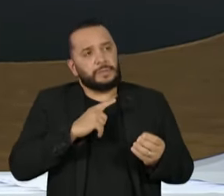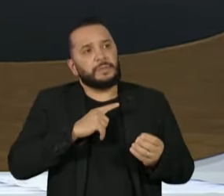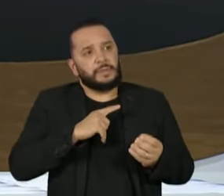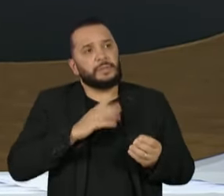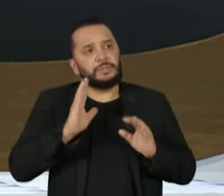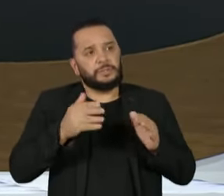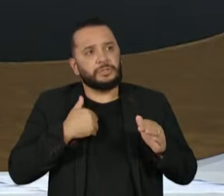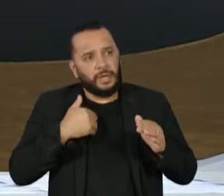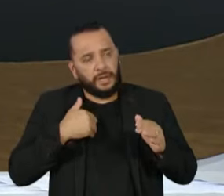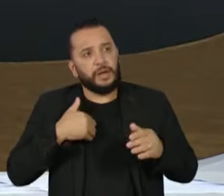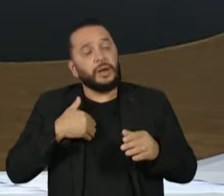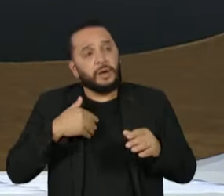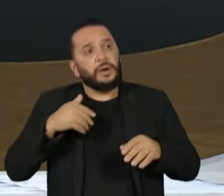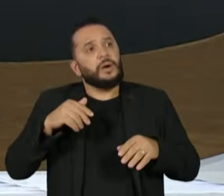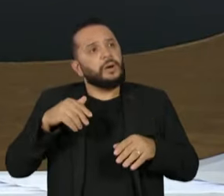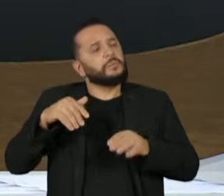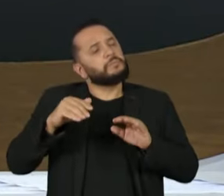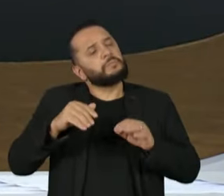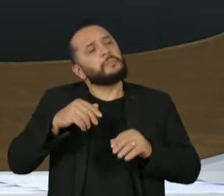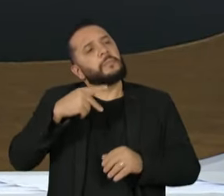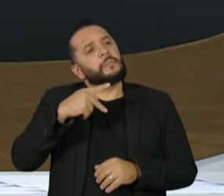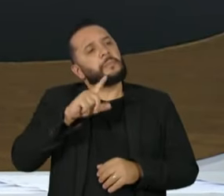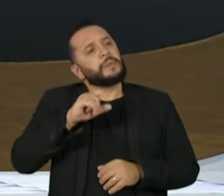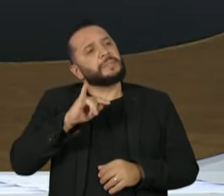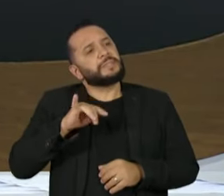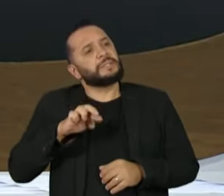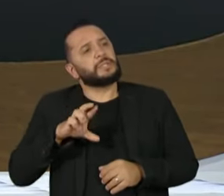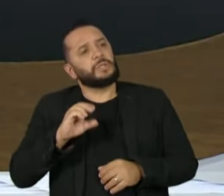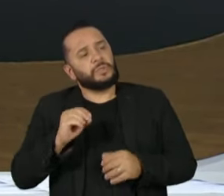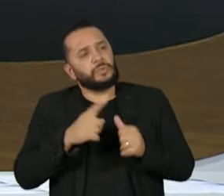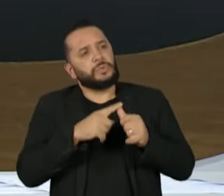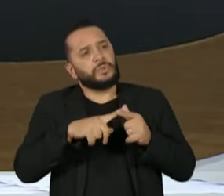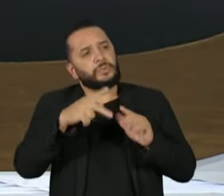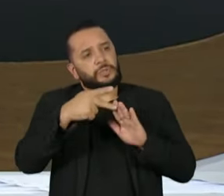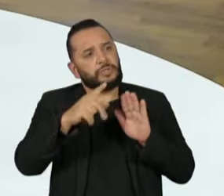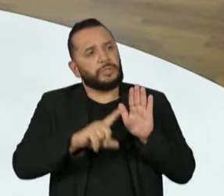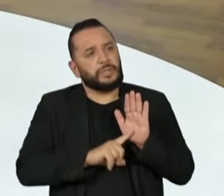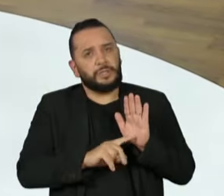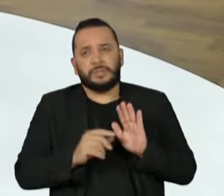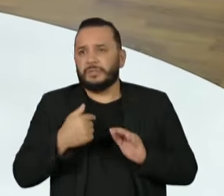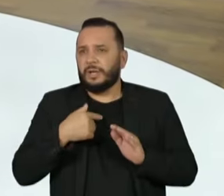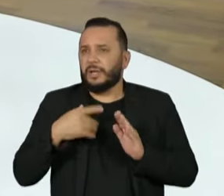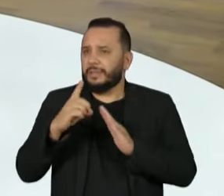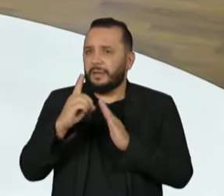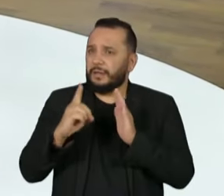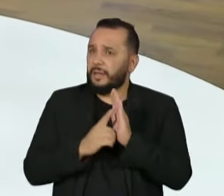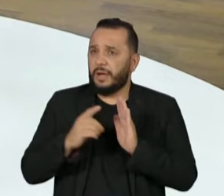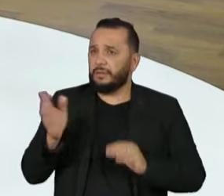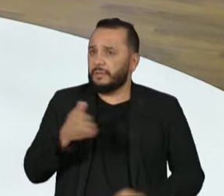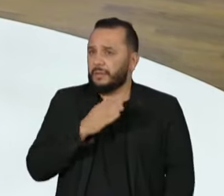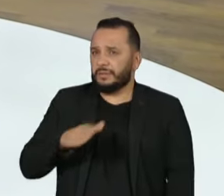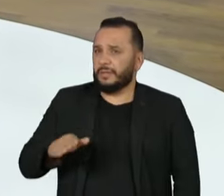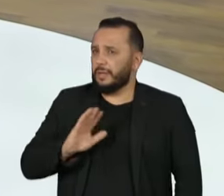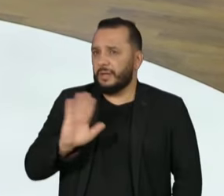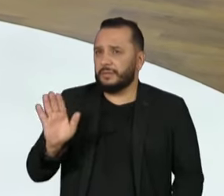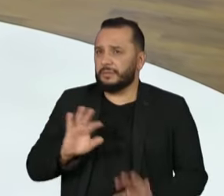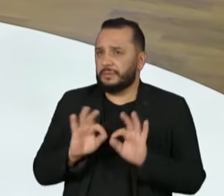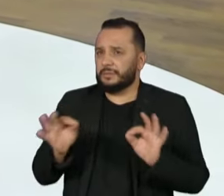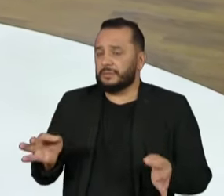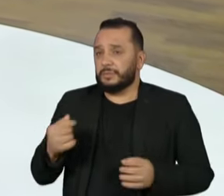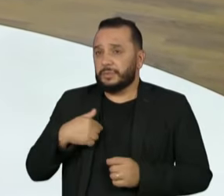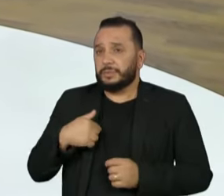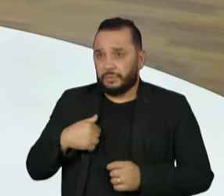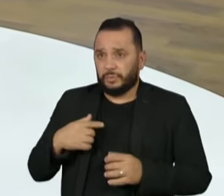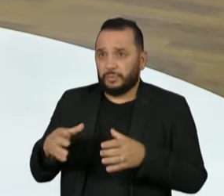Plebiscito, projeto de lei, decreto também? Qual que é o instrumento? Revogar-se por decreto. Simples assim. Foi a bancada